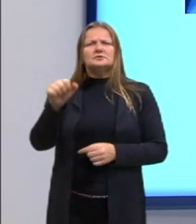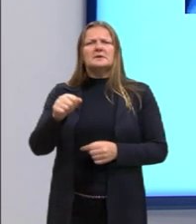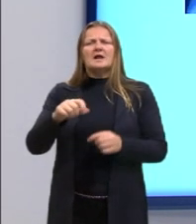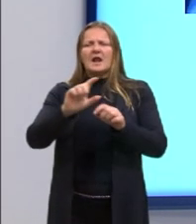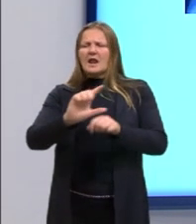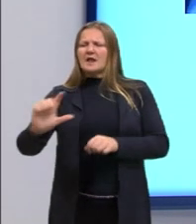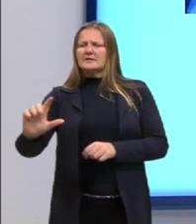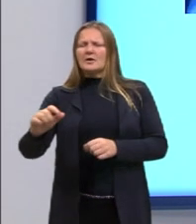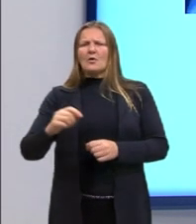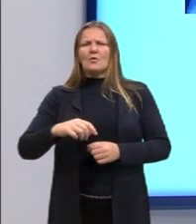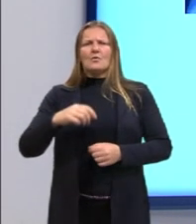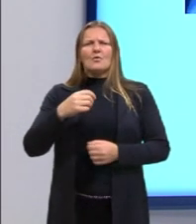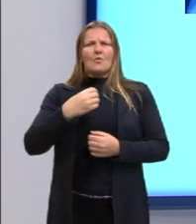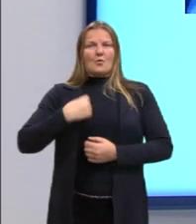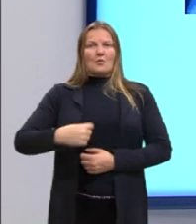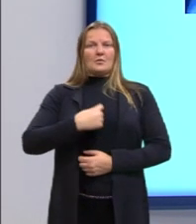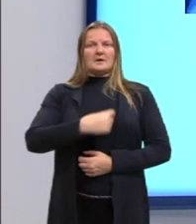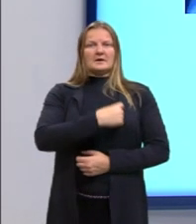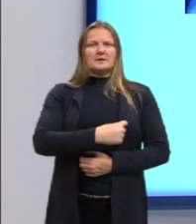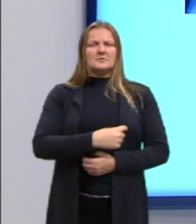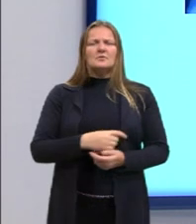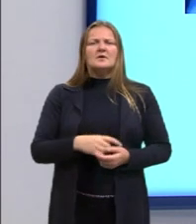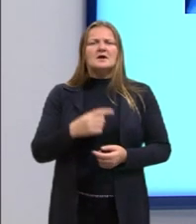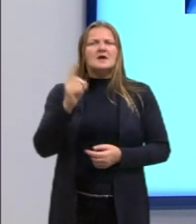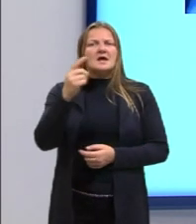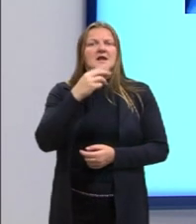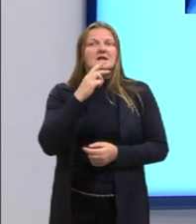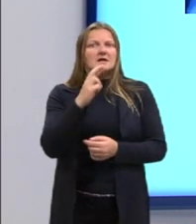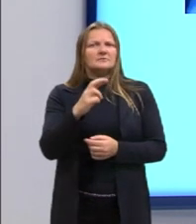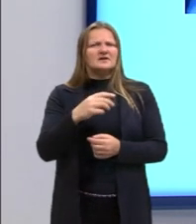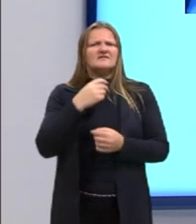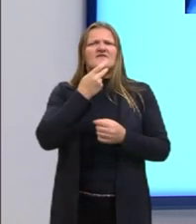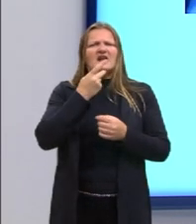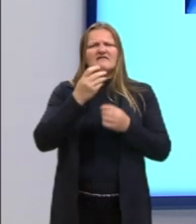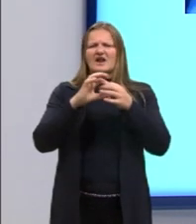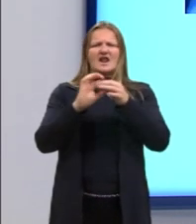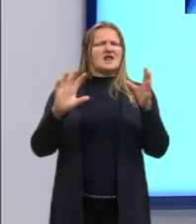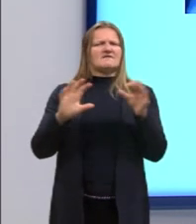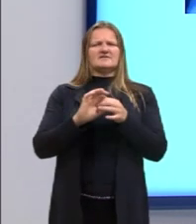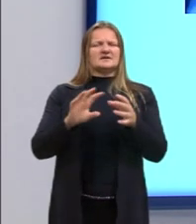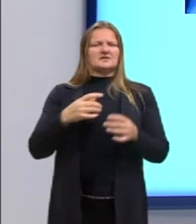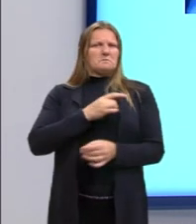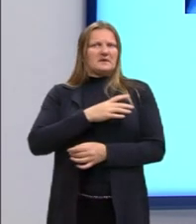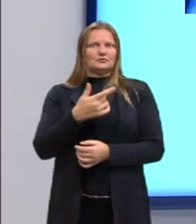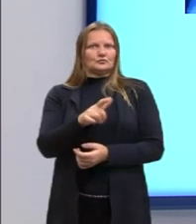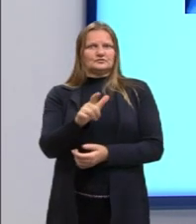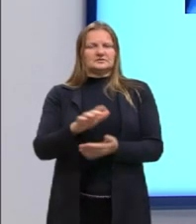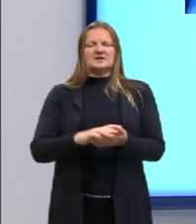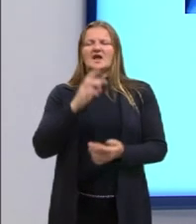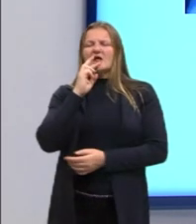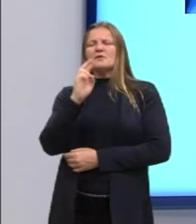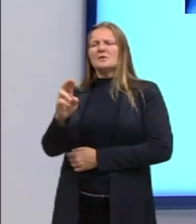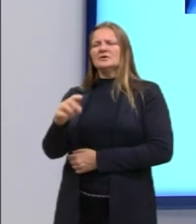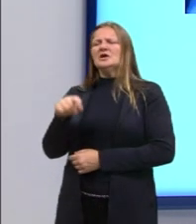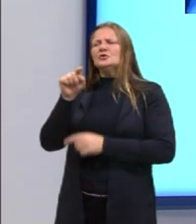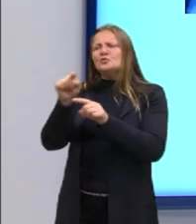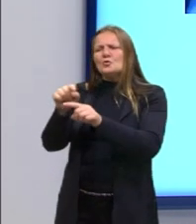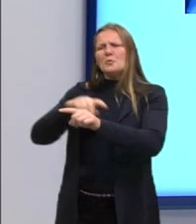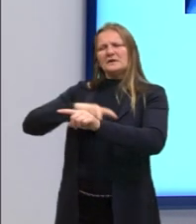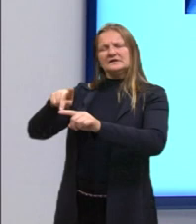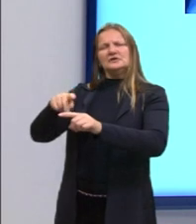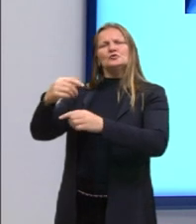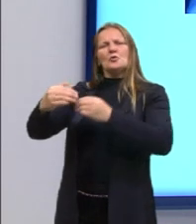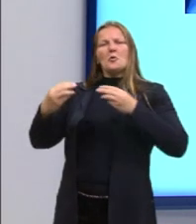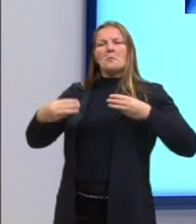do Grêmio, tu não vai chamar. E o João Saldanha era meio desbocado, falava as coisas mesmo, e ele respondeu que o presidente